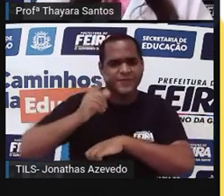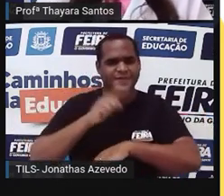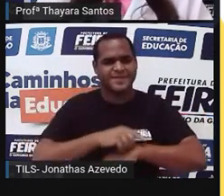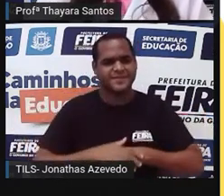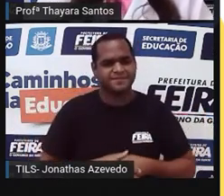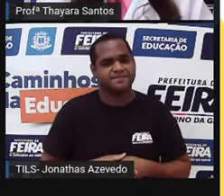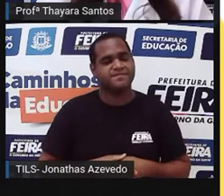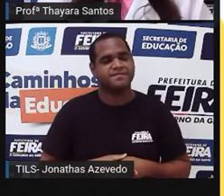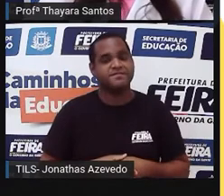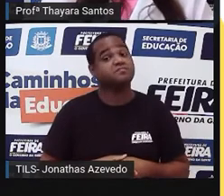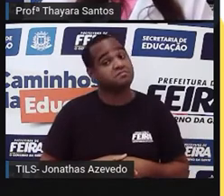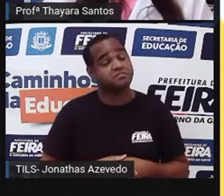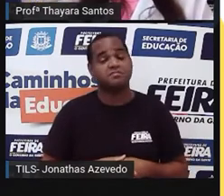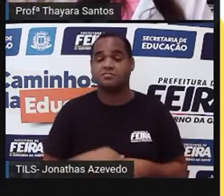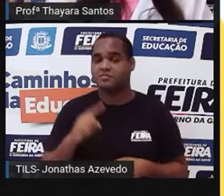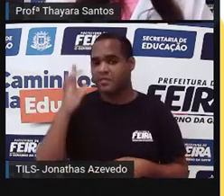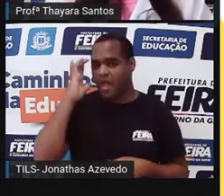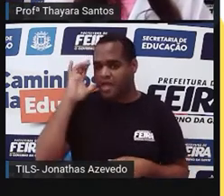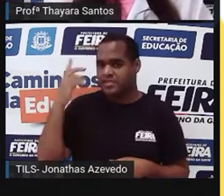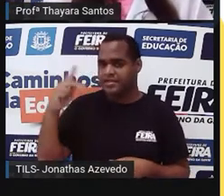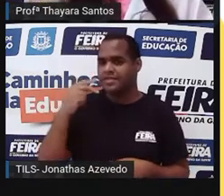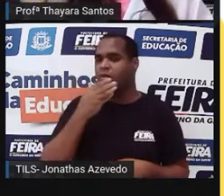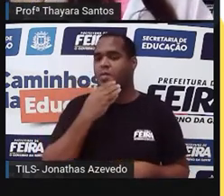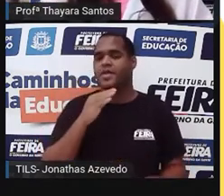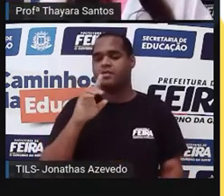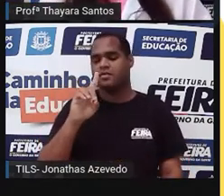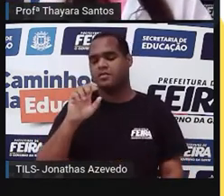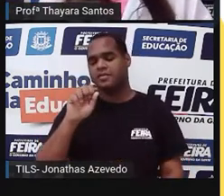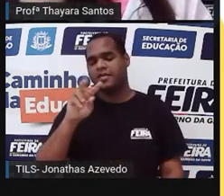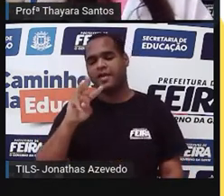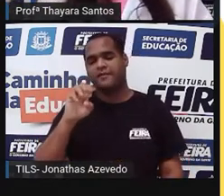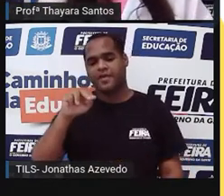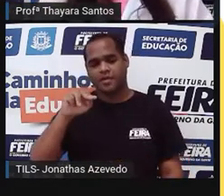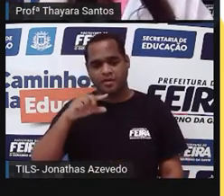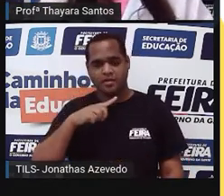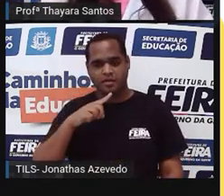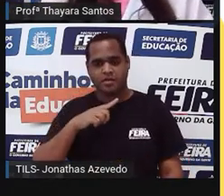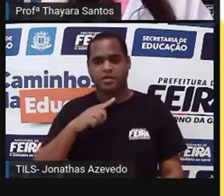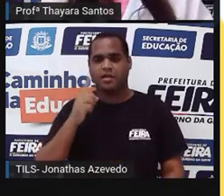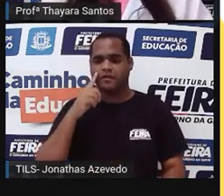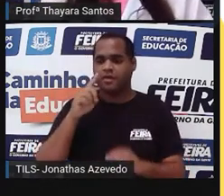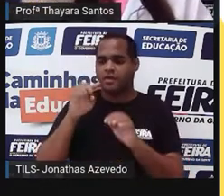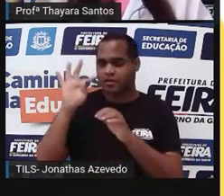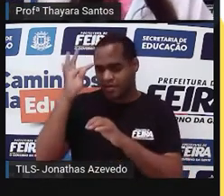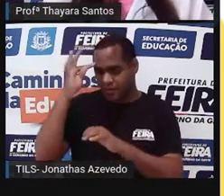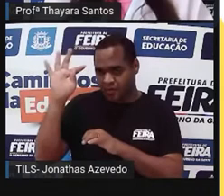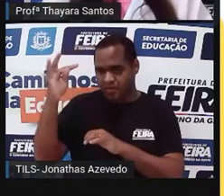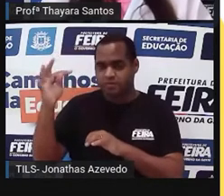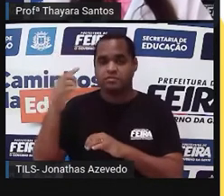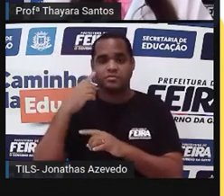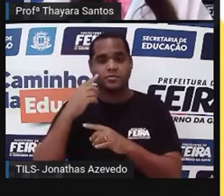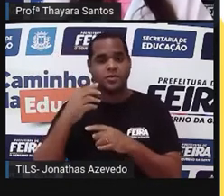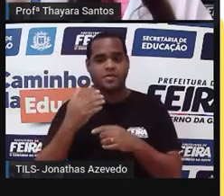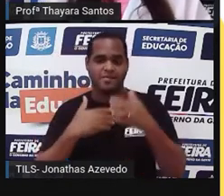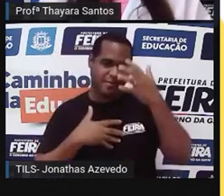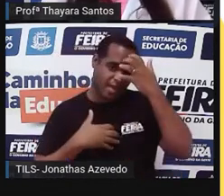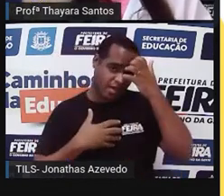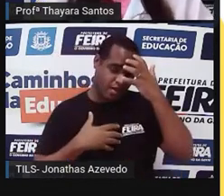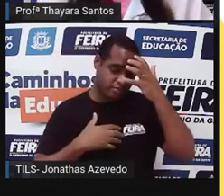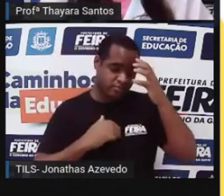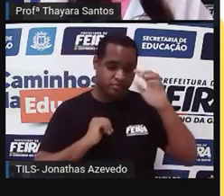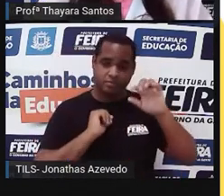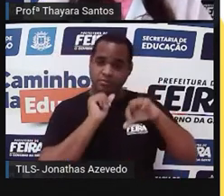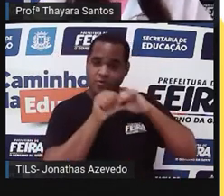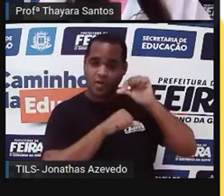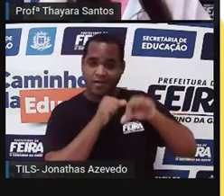gente acha que Darwin, na teoria da evolução, diz que o macaco foi o que deu origem ao ser humano, ou seja, que o